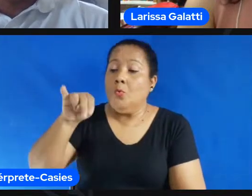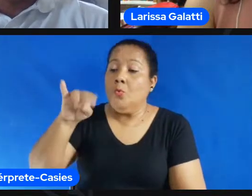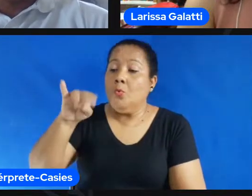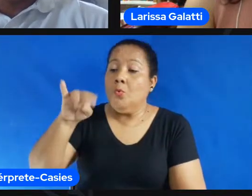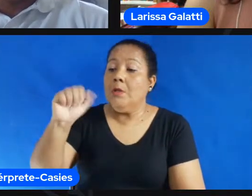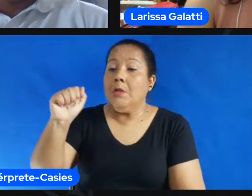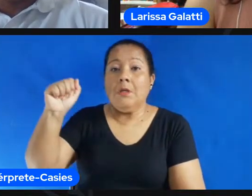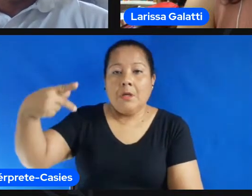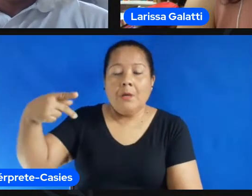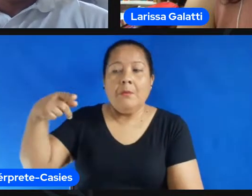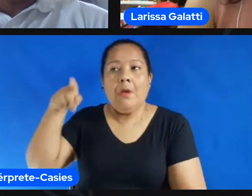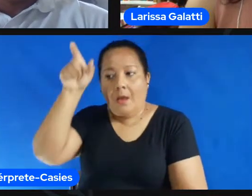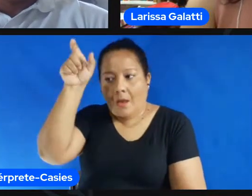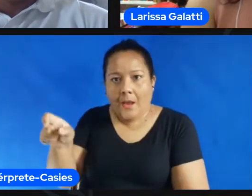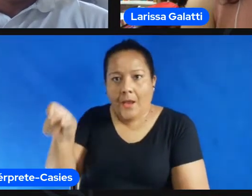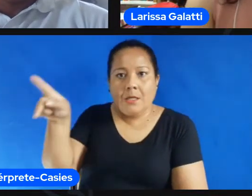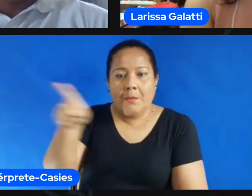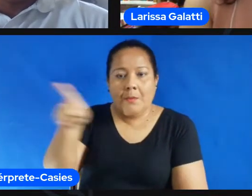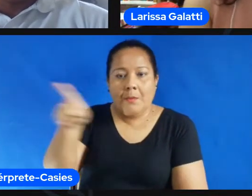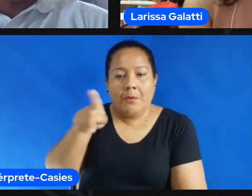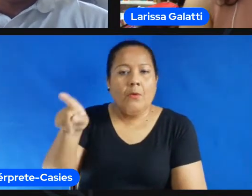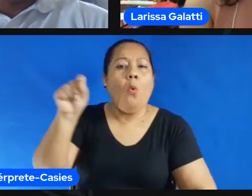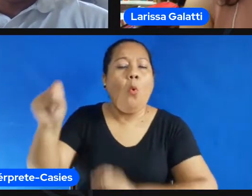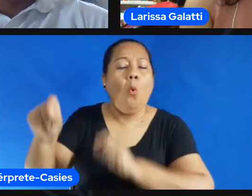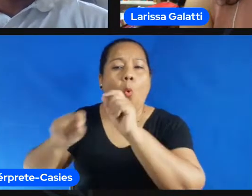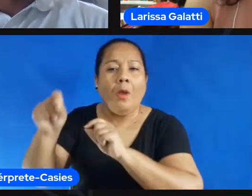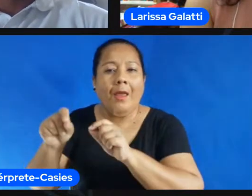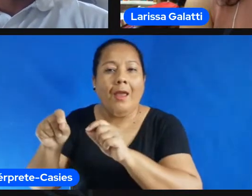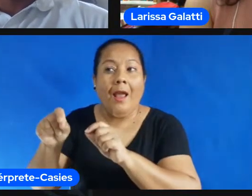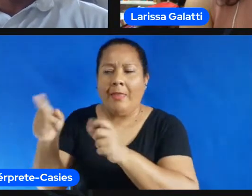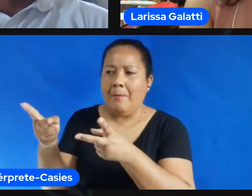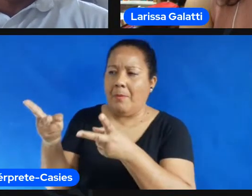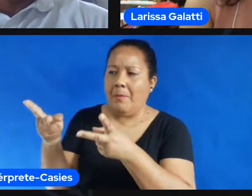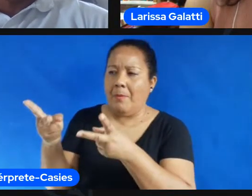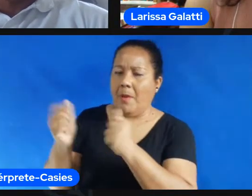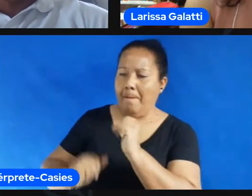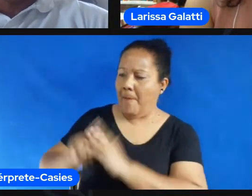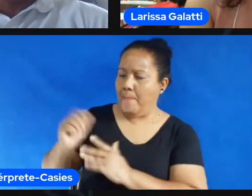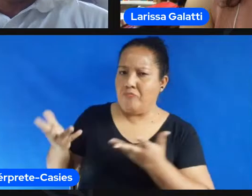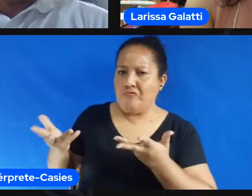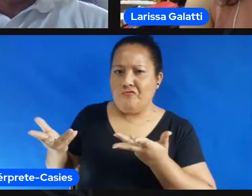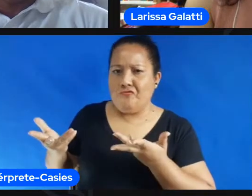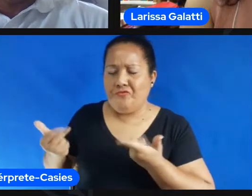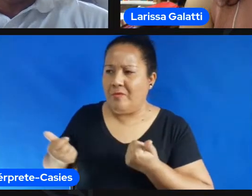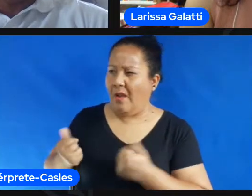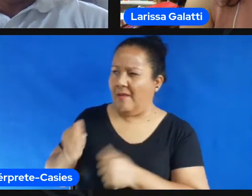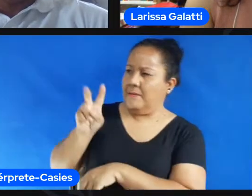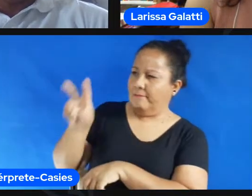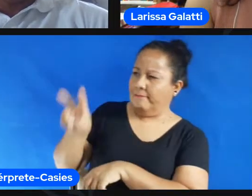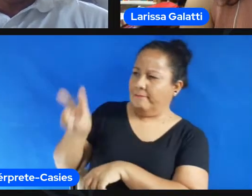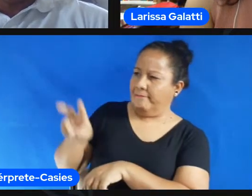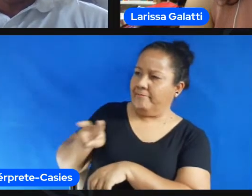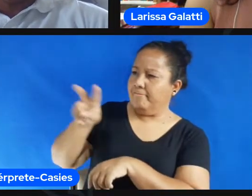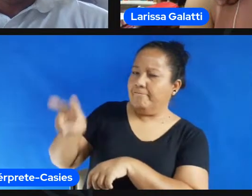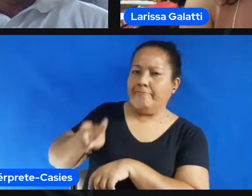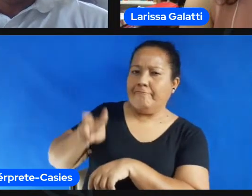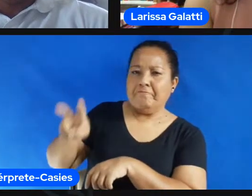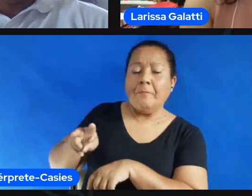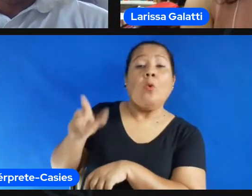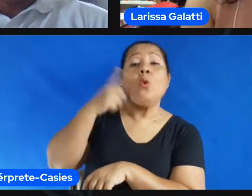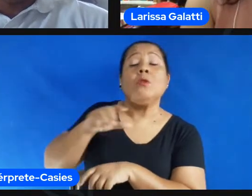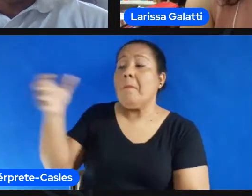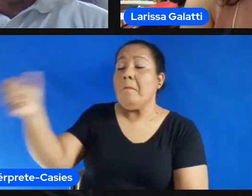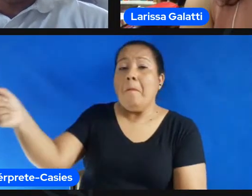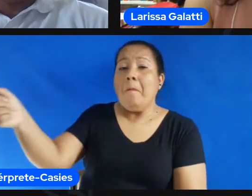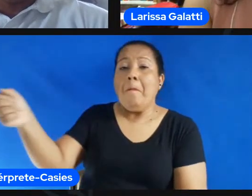ela foi tão competente professora Thais Abel que ela foi contratada para fazer a formação de treinadores e treinadoras gestores e gestoras árbitros e